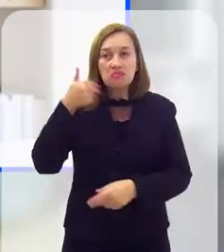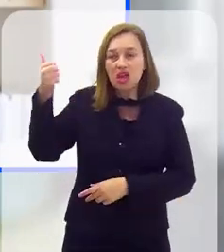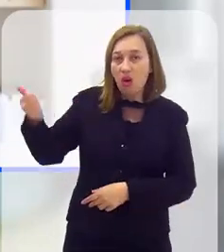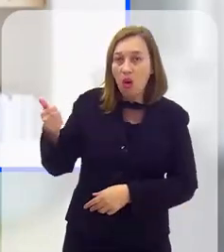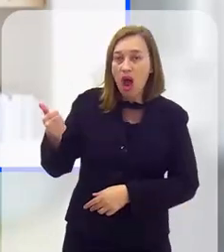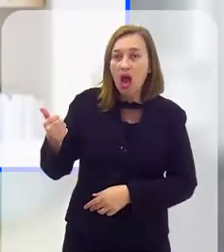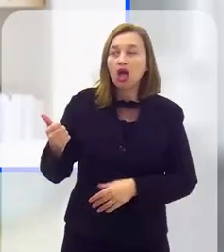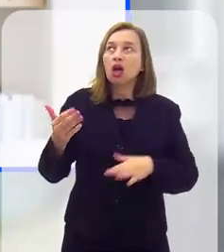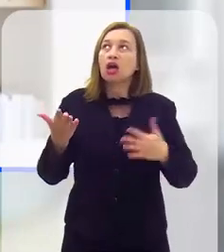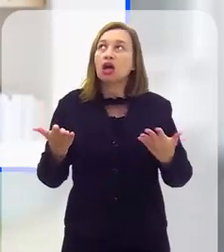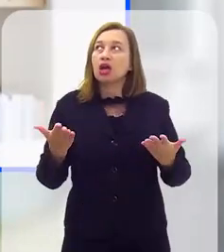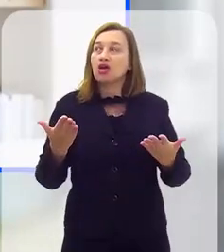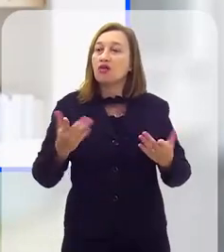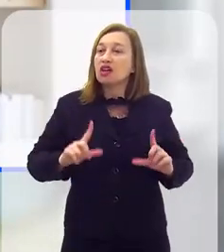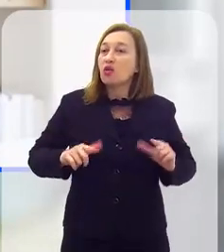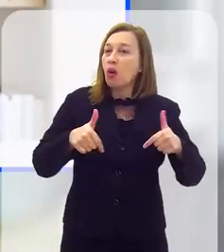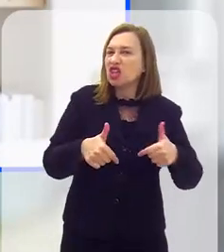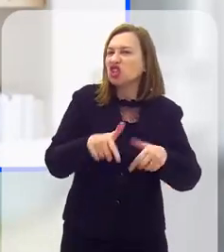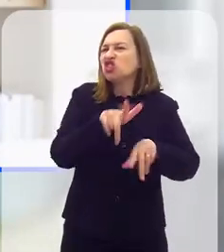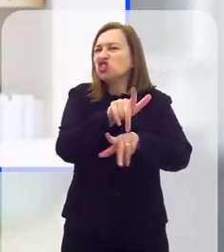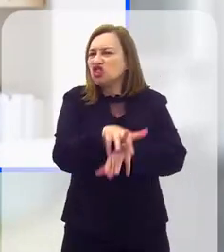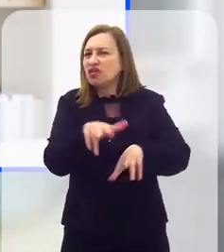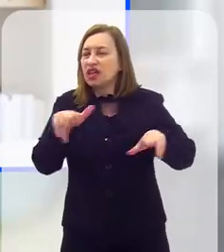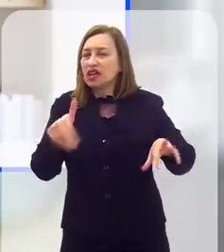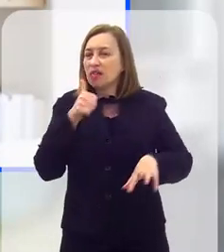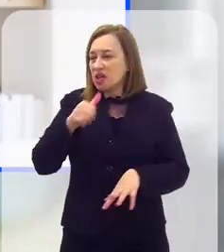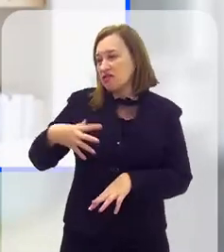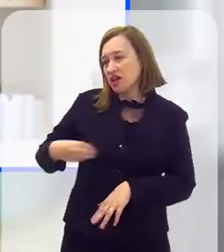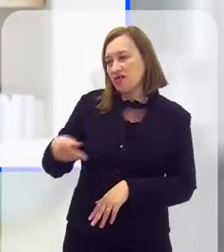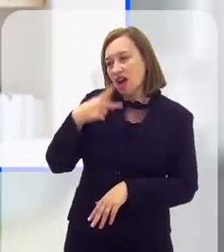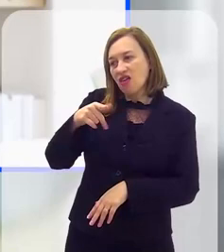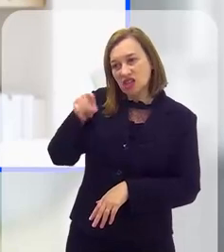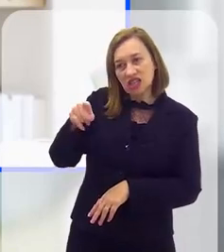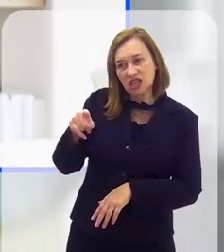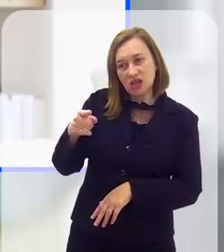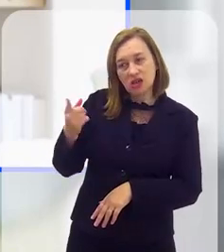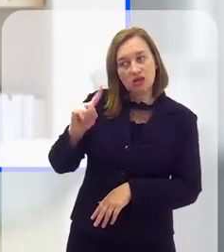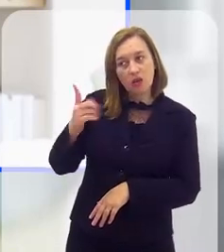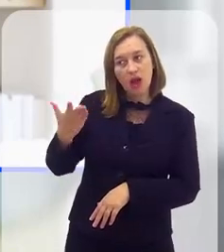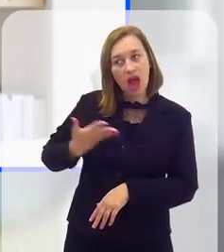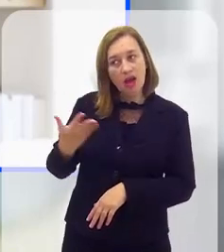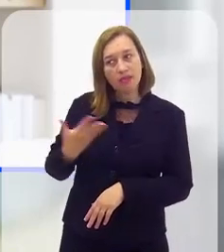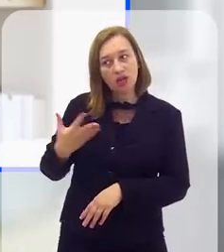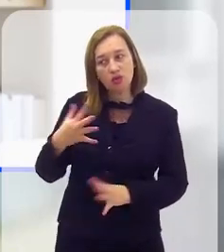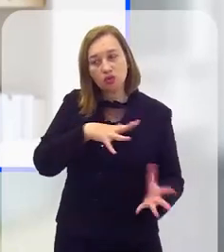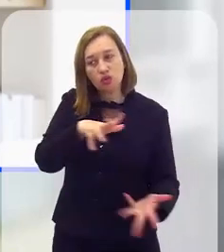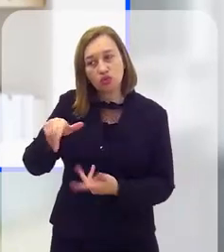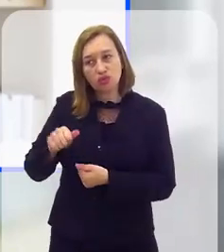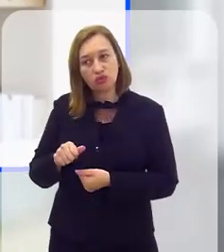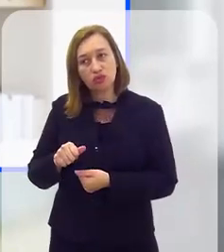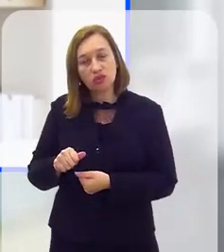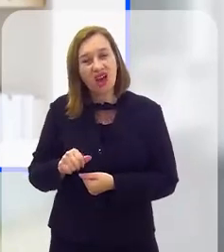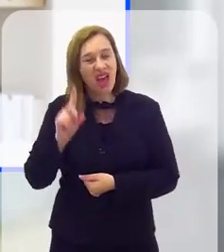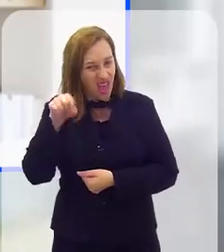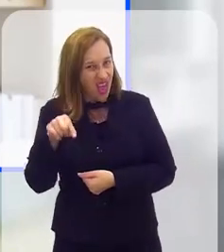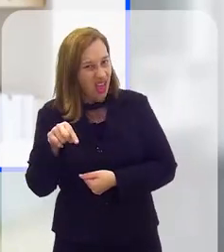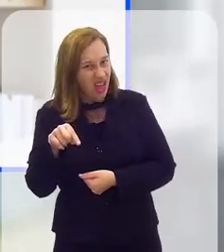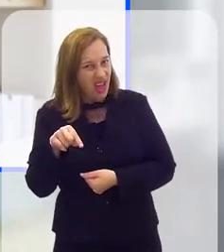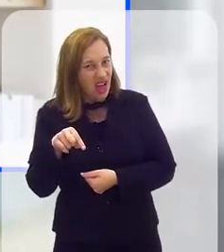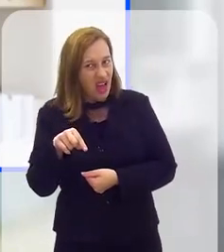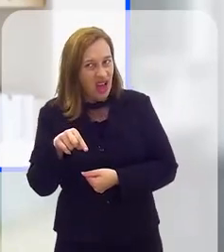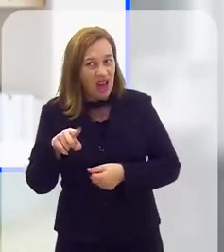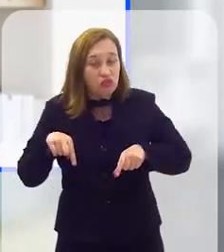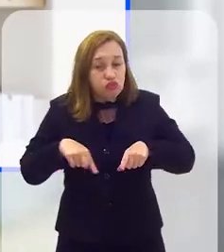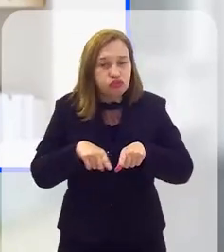melhor. Tanto que, quando eu fazia uma ação diferenciada, as minhas filhas falavam, você não é amigo da terra. É por aí?